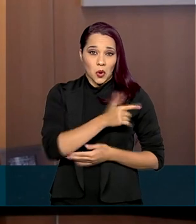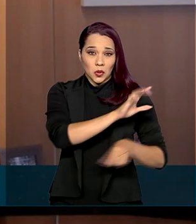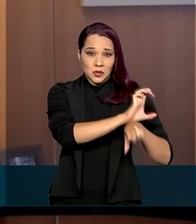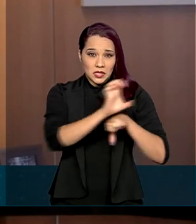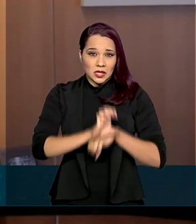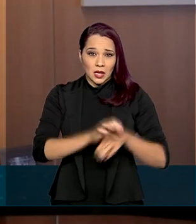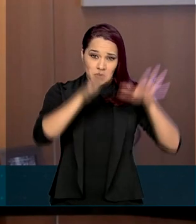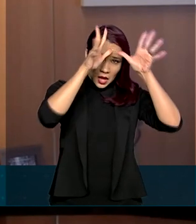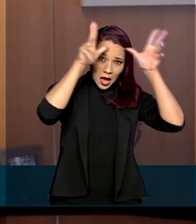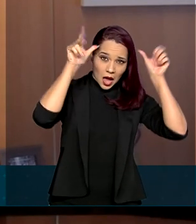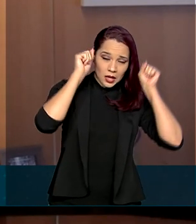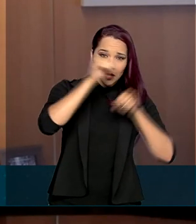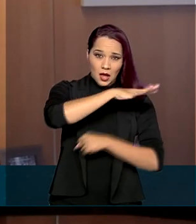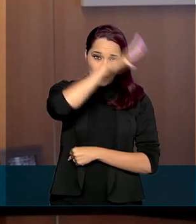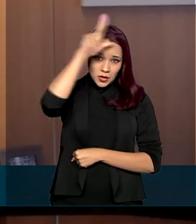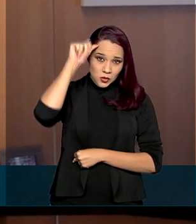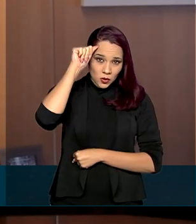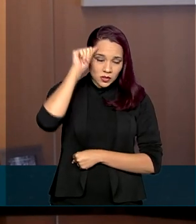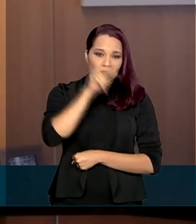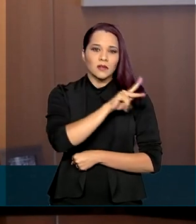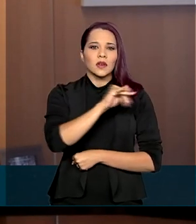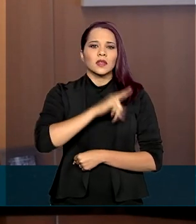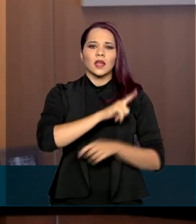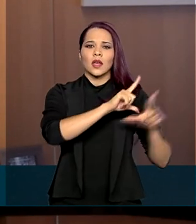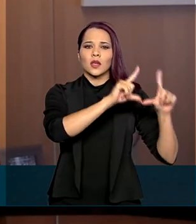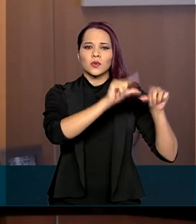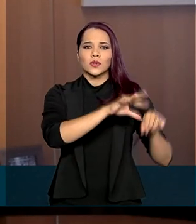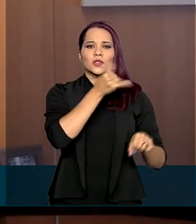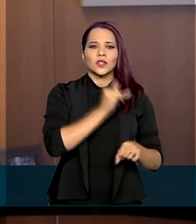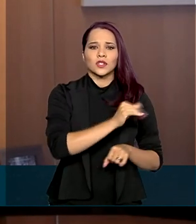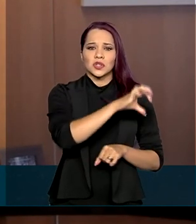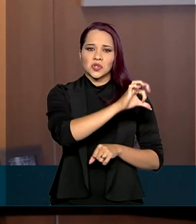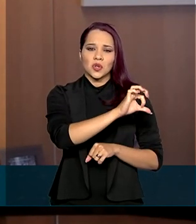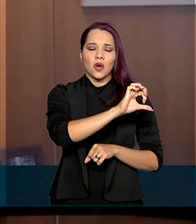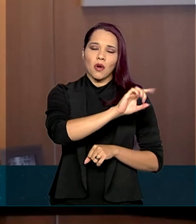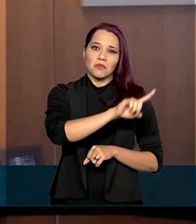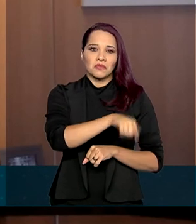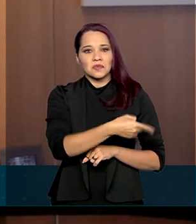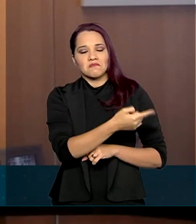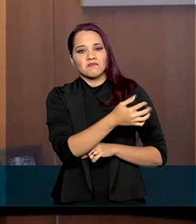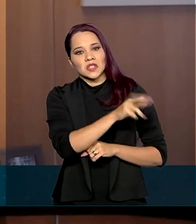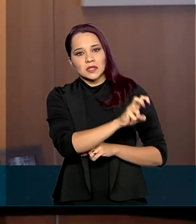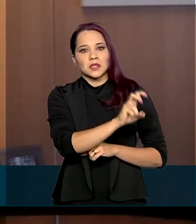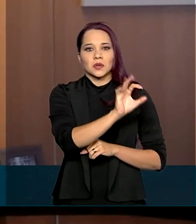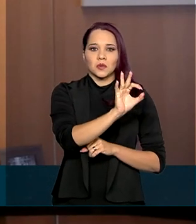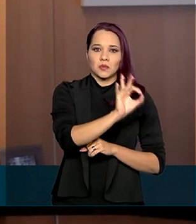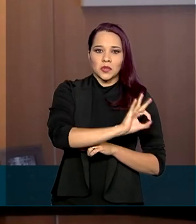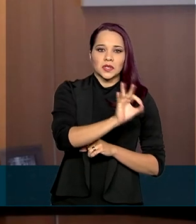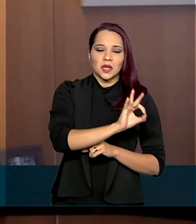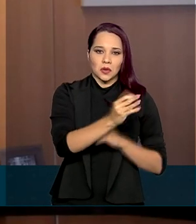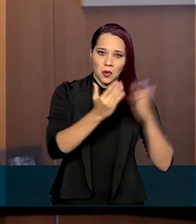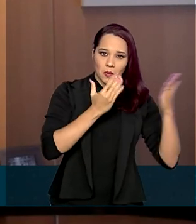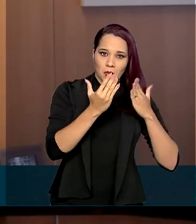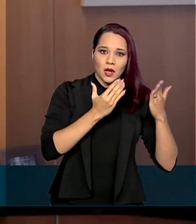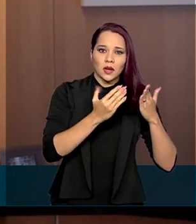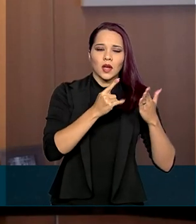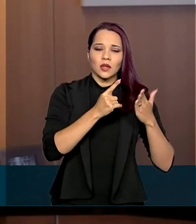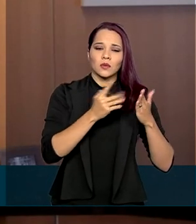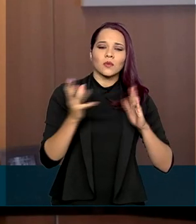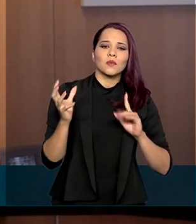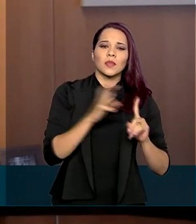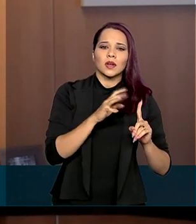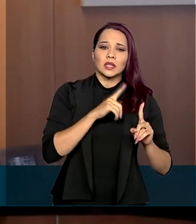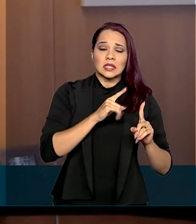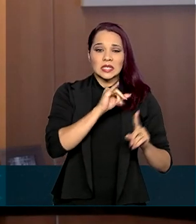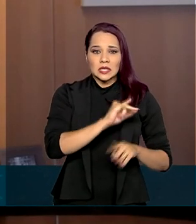estados do Acre e Amazonas terão uma redução de 9% e 5% em relação aos impactos que ocorreriam